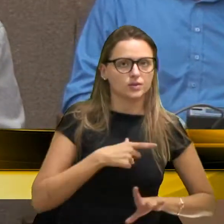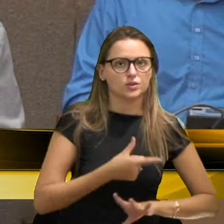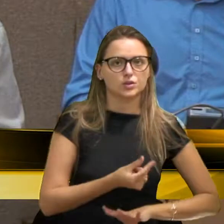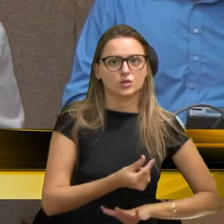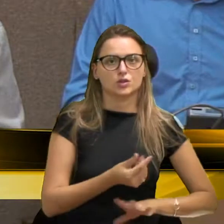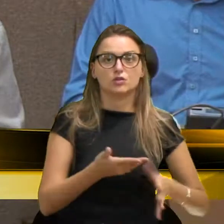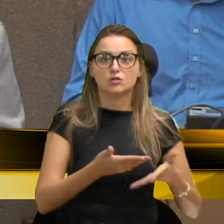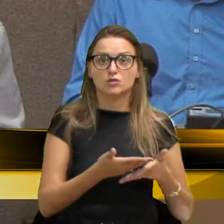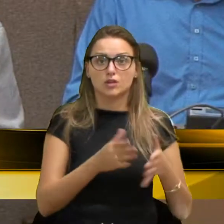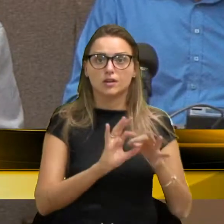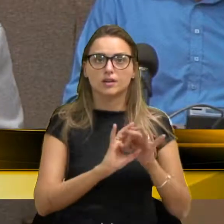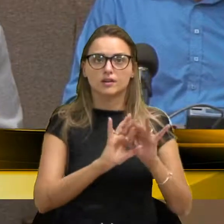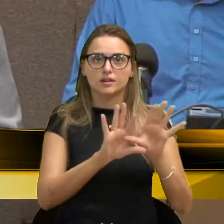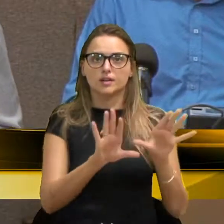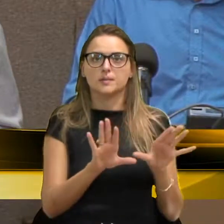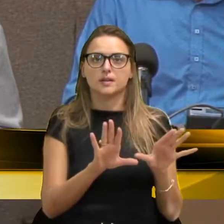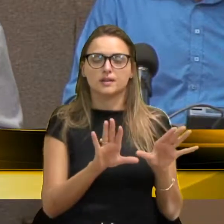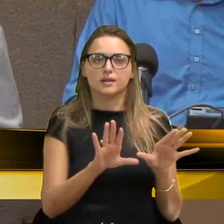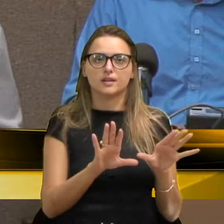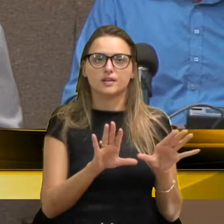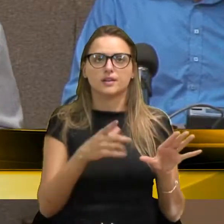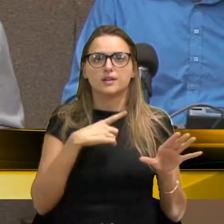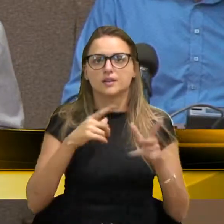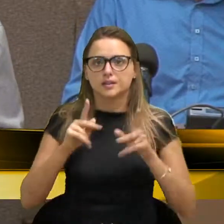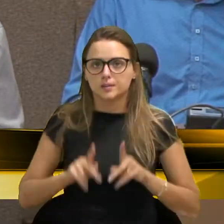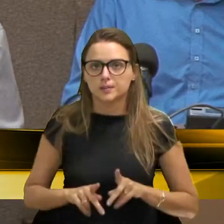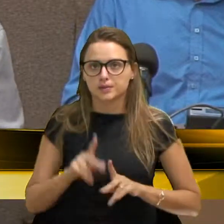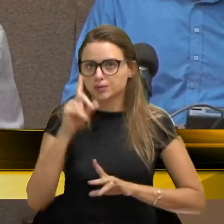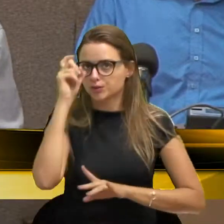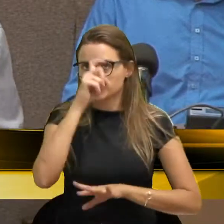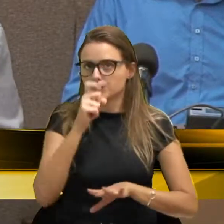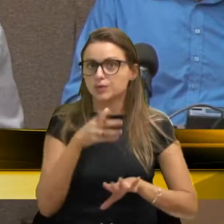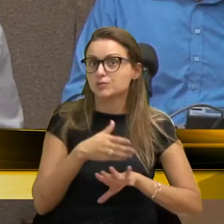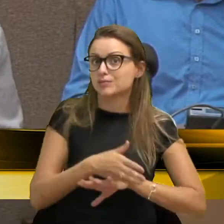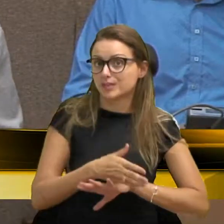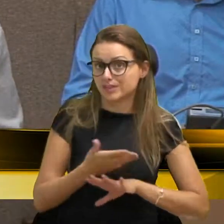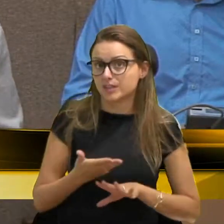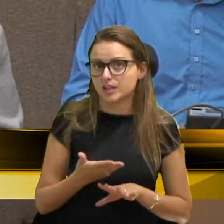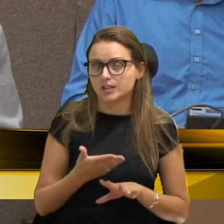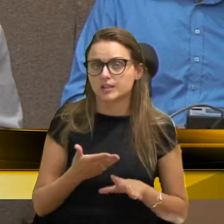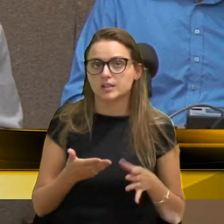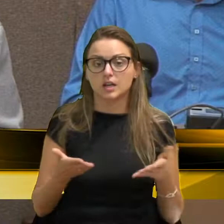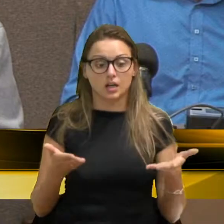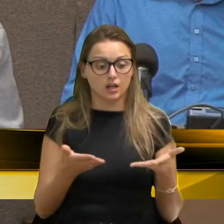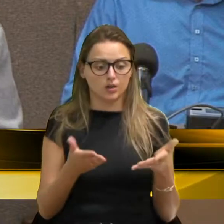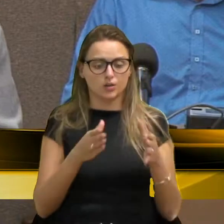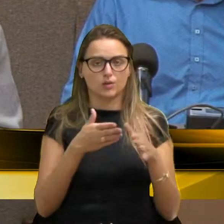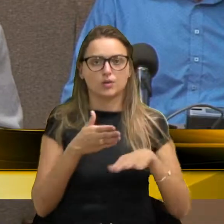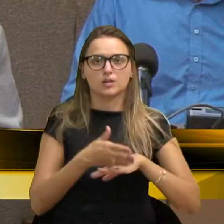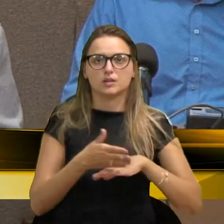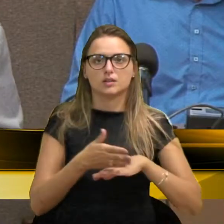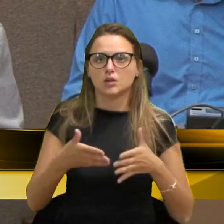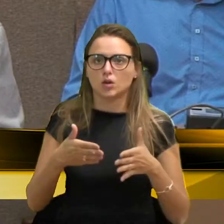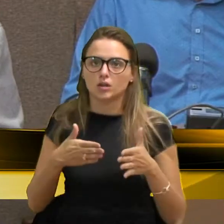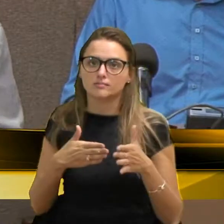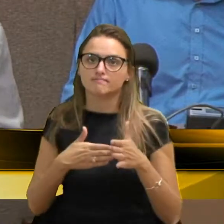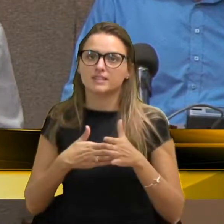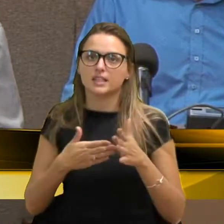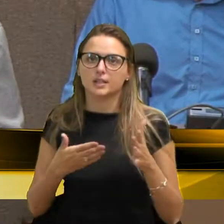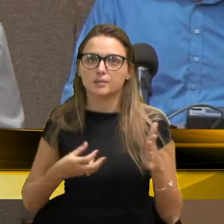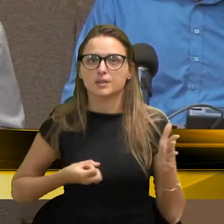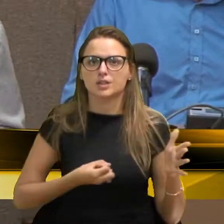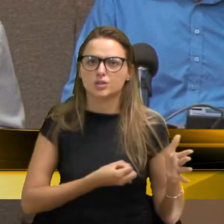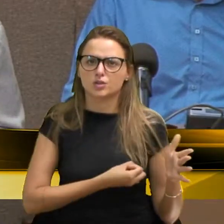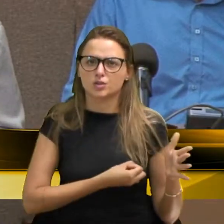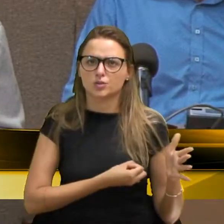as pessoas, tem pessoas que têm dificuldade para entrar, estavam entrando, o período vai ser limitado, é o que o senhor me